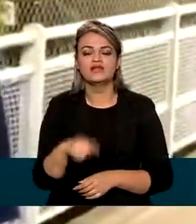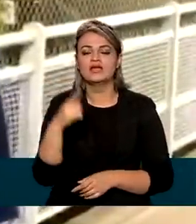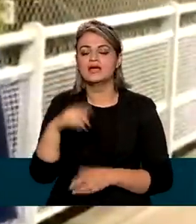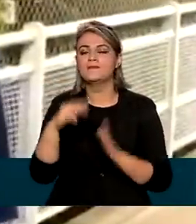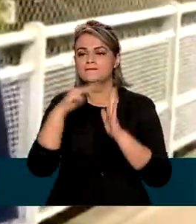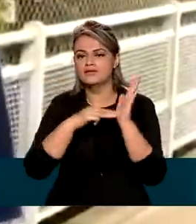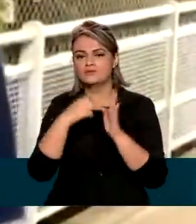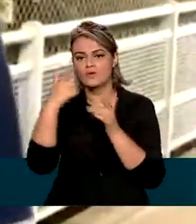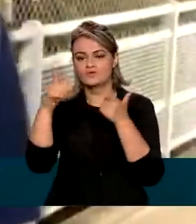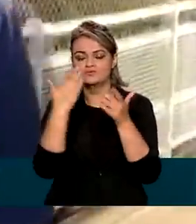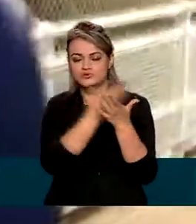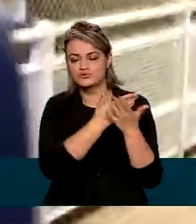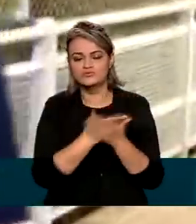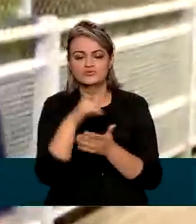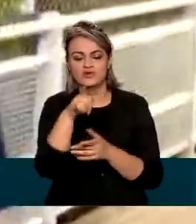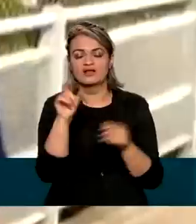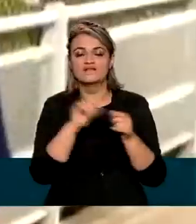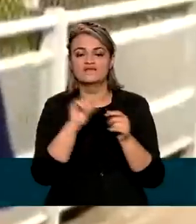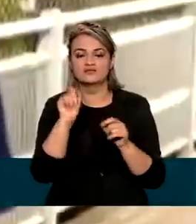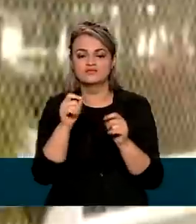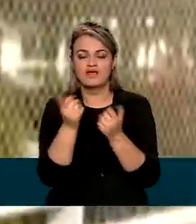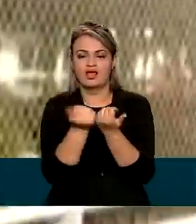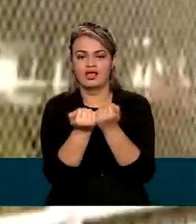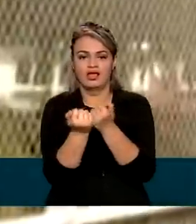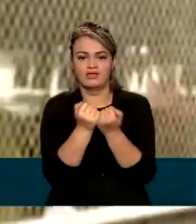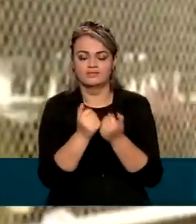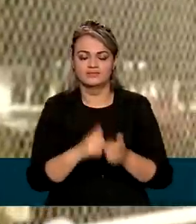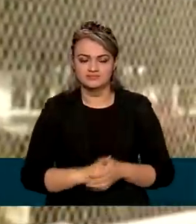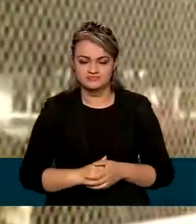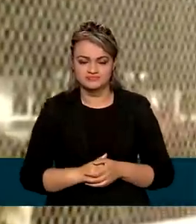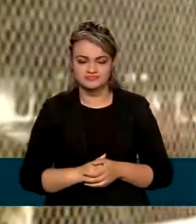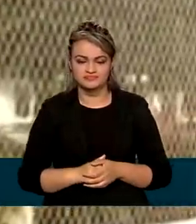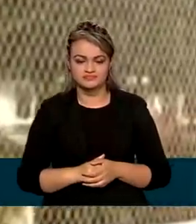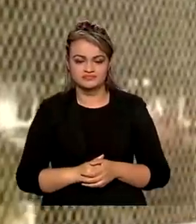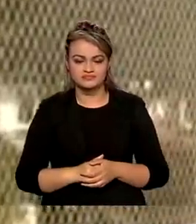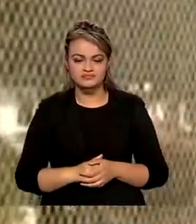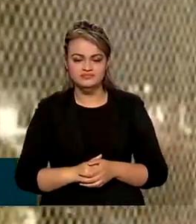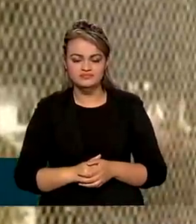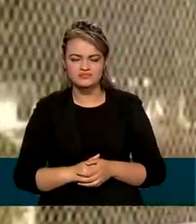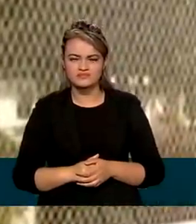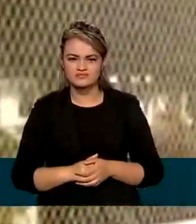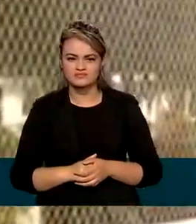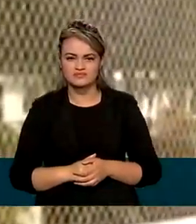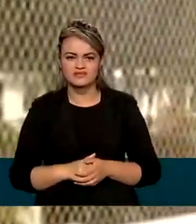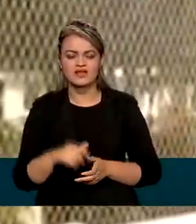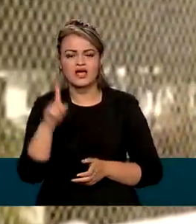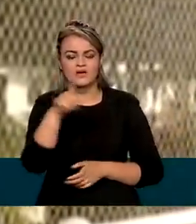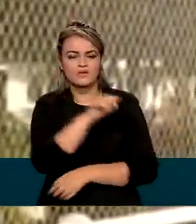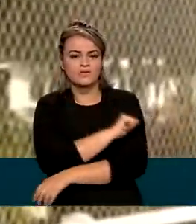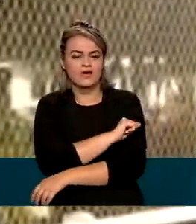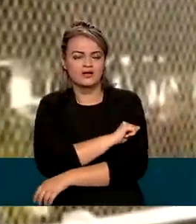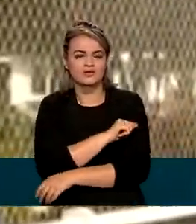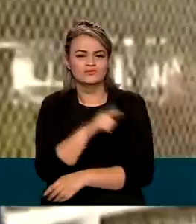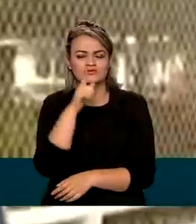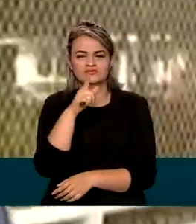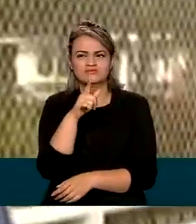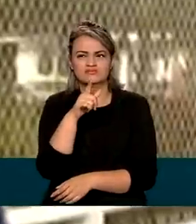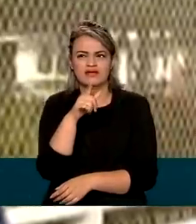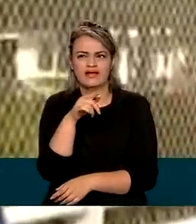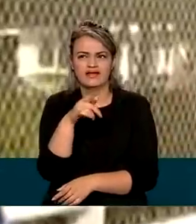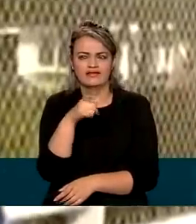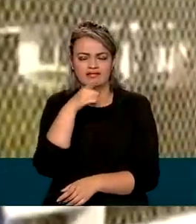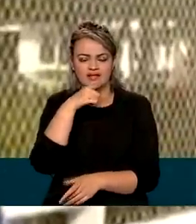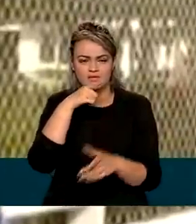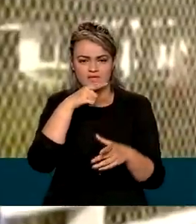métodos de estudo, ele usa os games. É algo que já está mais na linguagem do estudante, está mais na linguagem do jovem. Vai